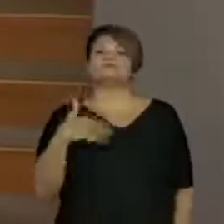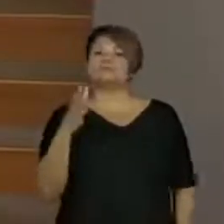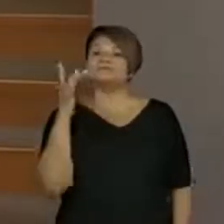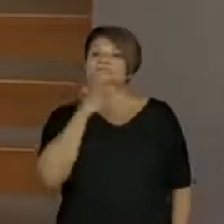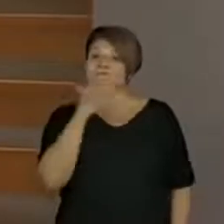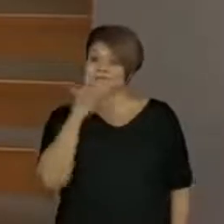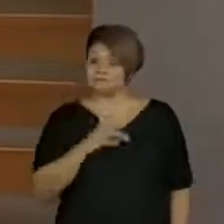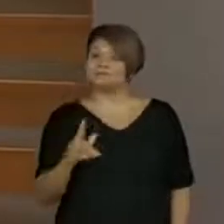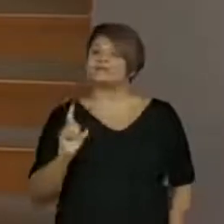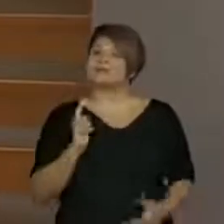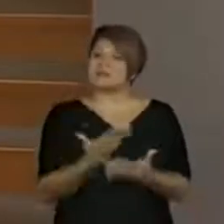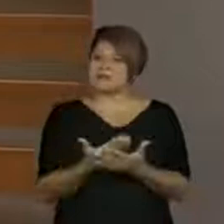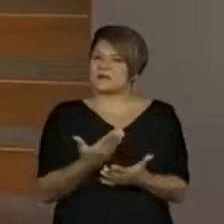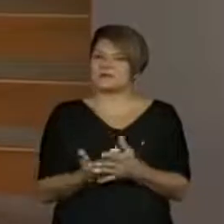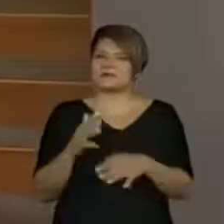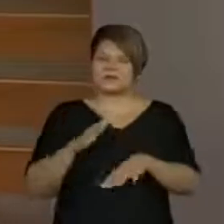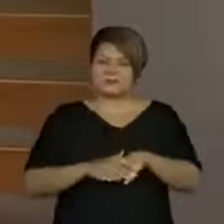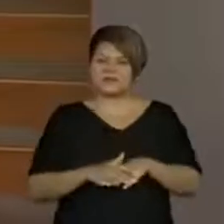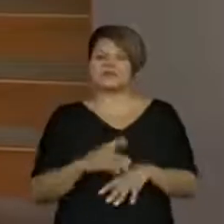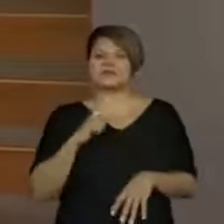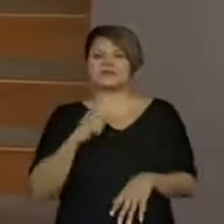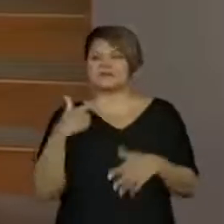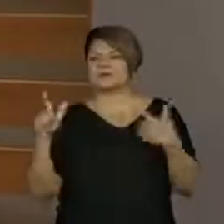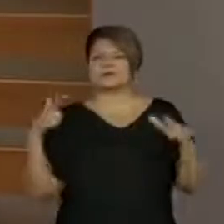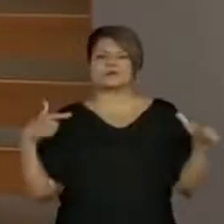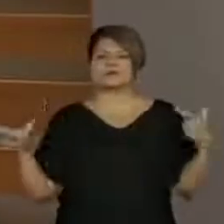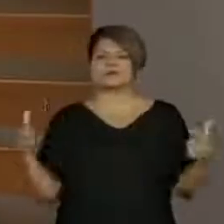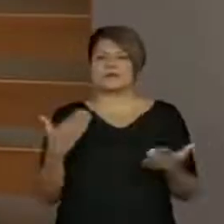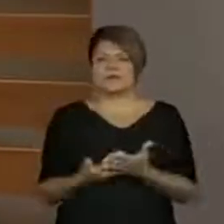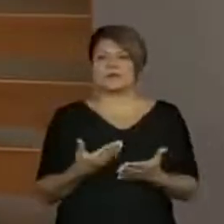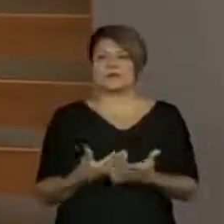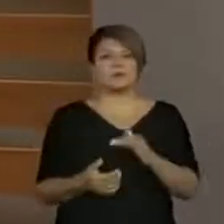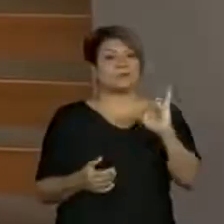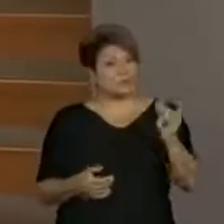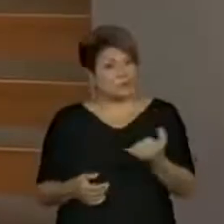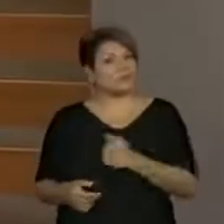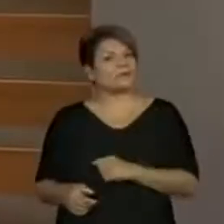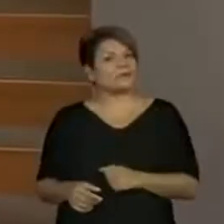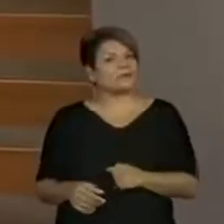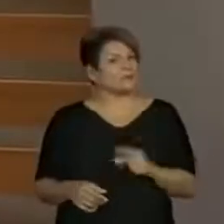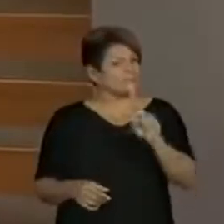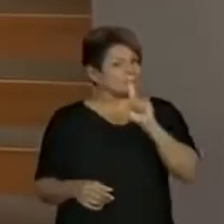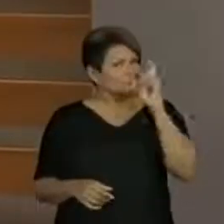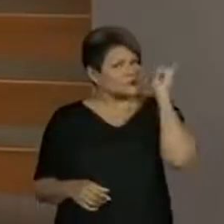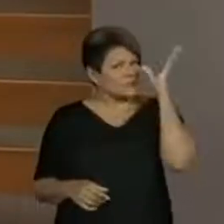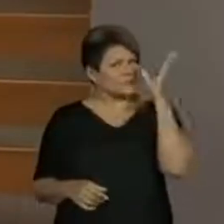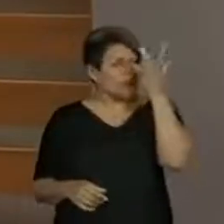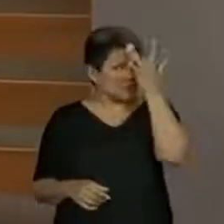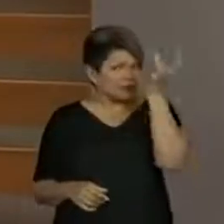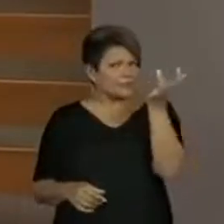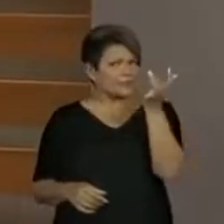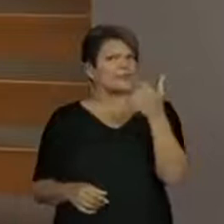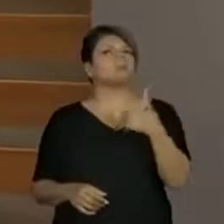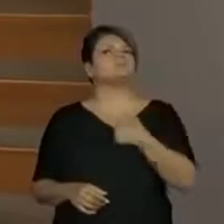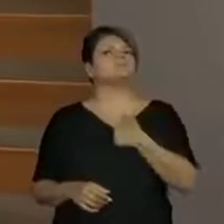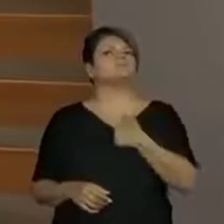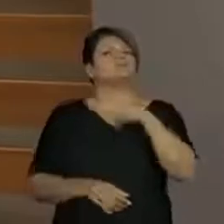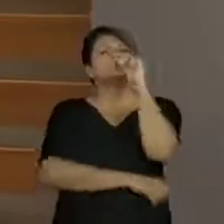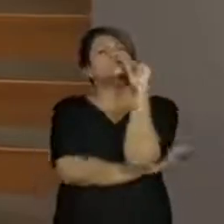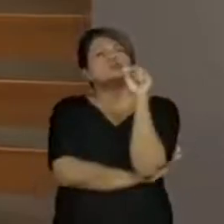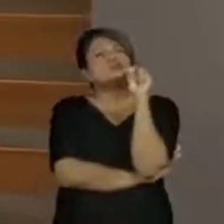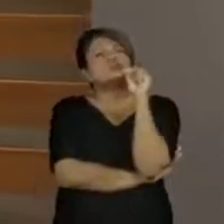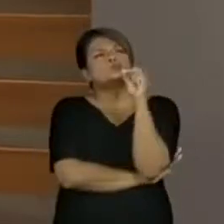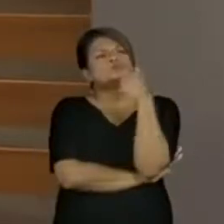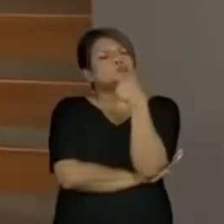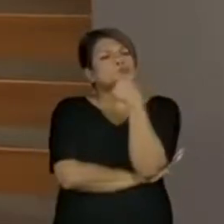muito bem. Tem aula de matemática, tem outras aulas vindo por aí. Aproveita bastante, mas não esquecem. Amanhã eu quero saber o que será que vai